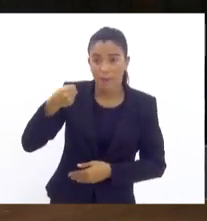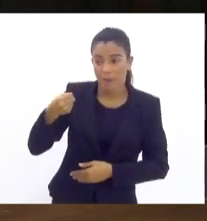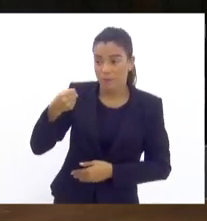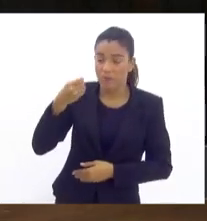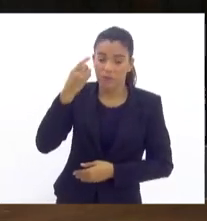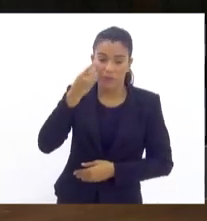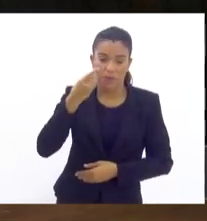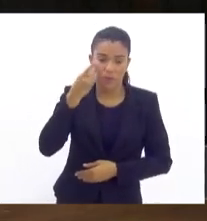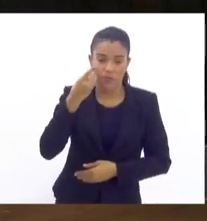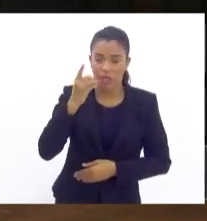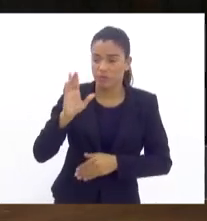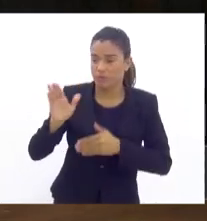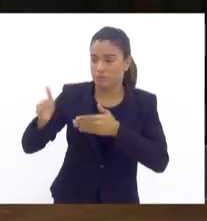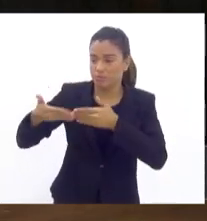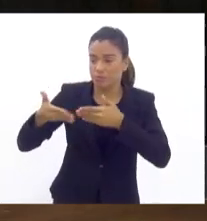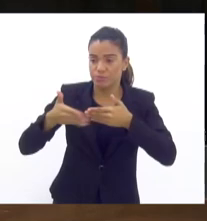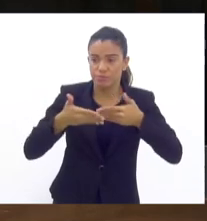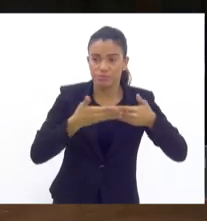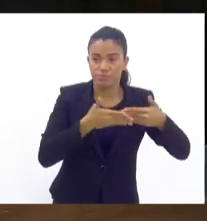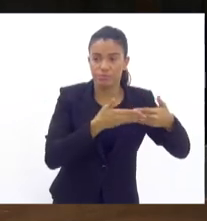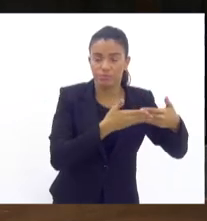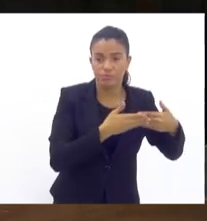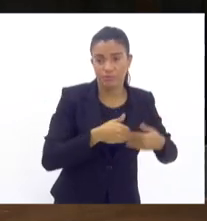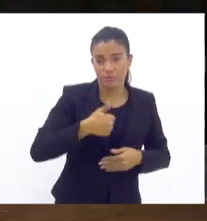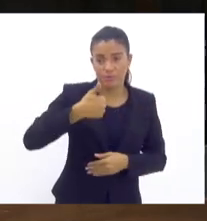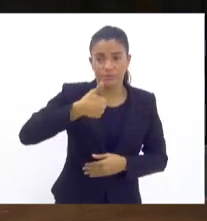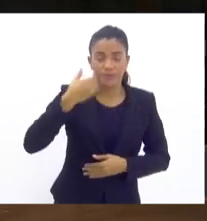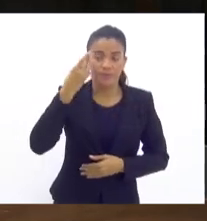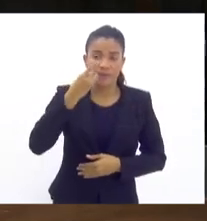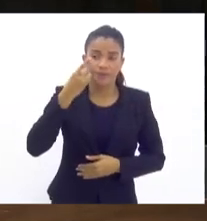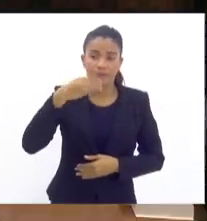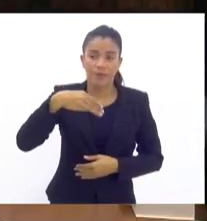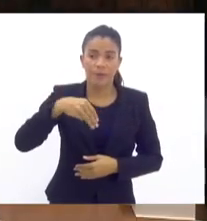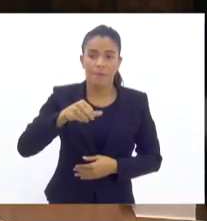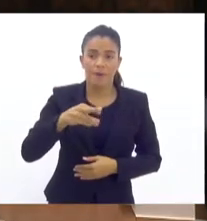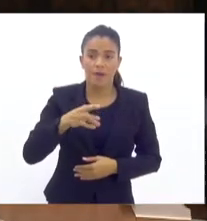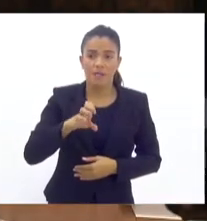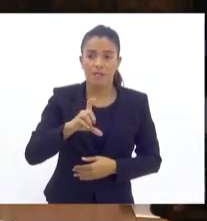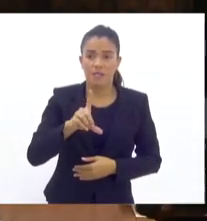que façam as considerações finais. O primeiro é o deputado Marcelo Dino.